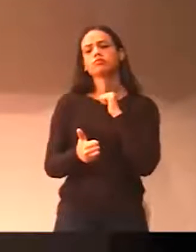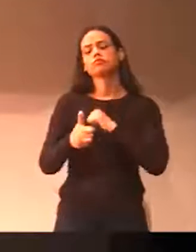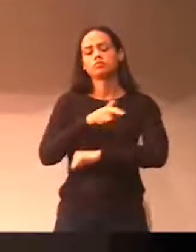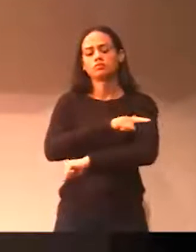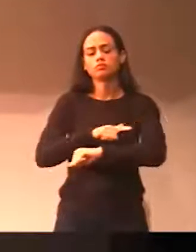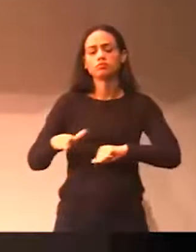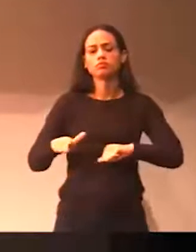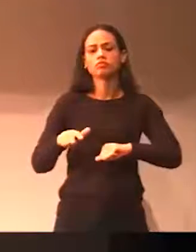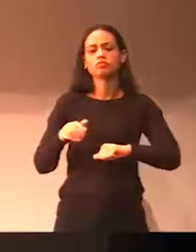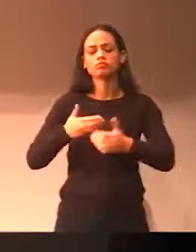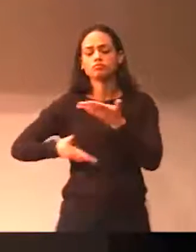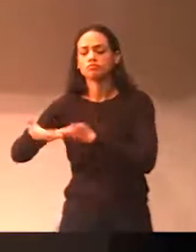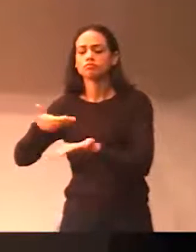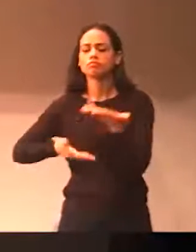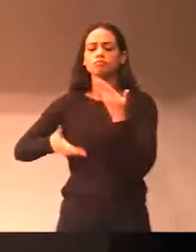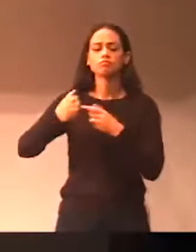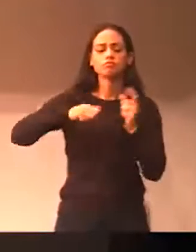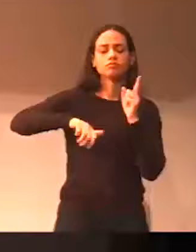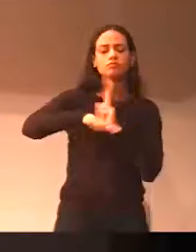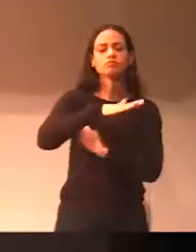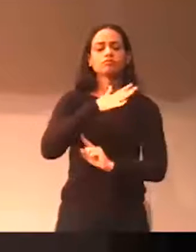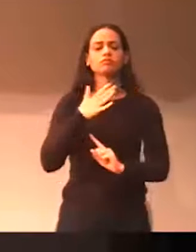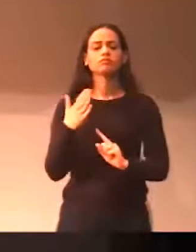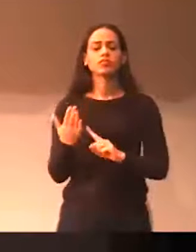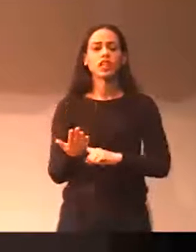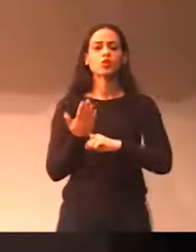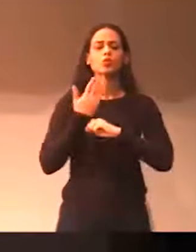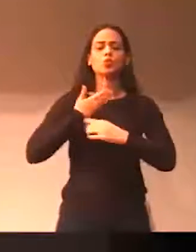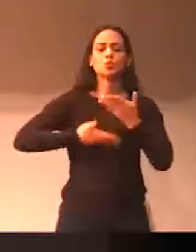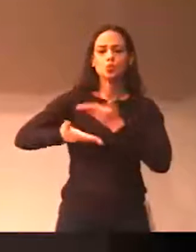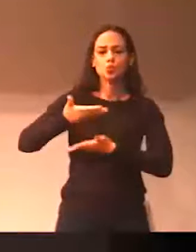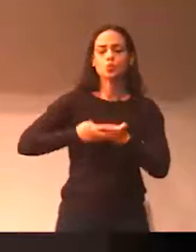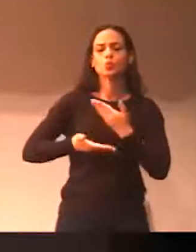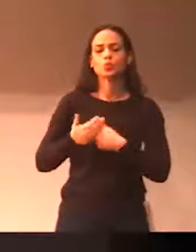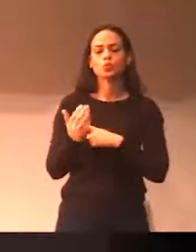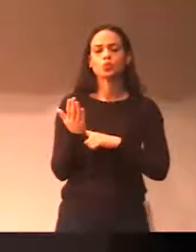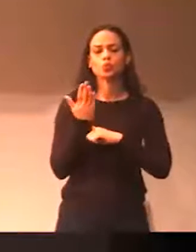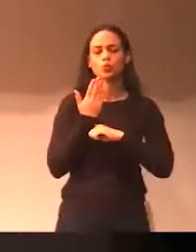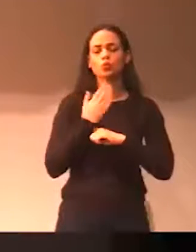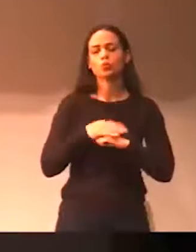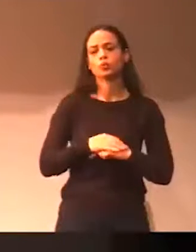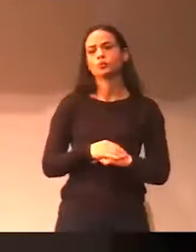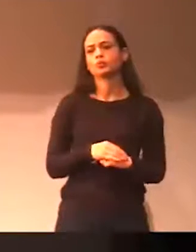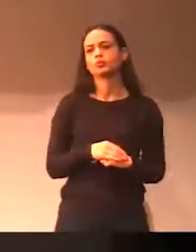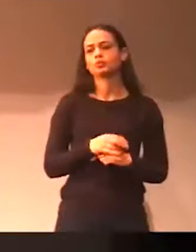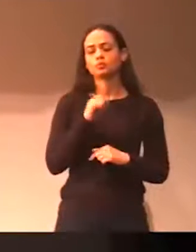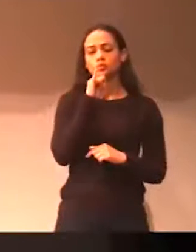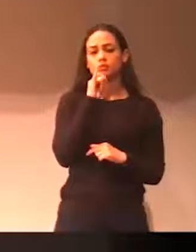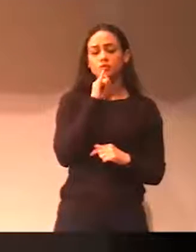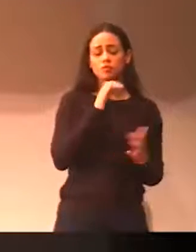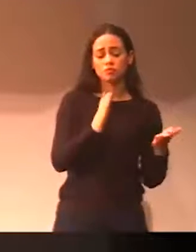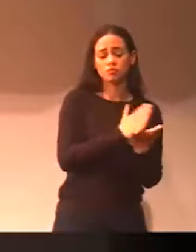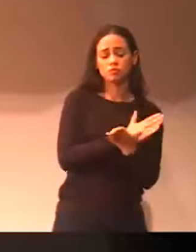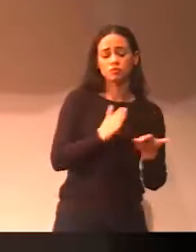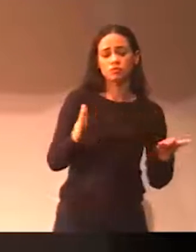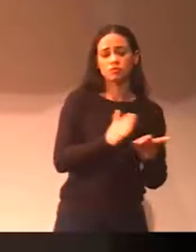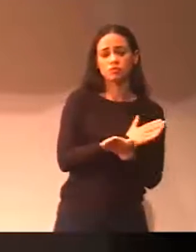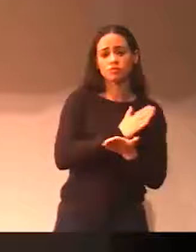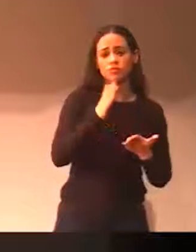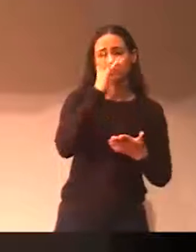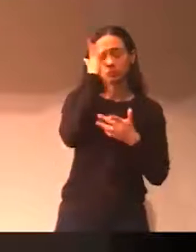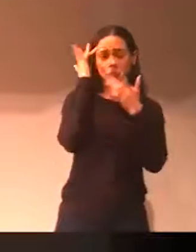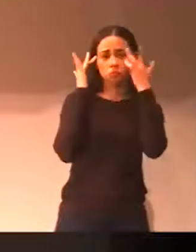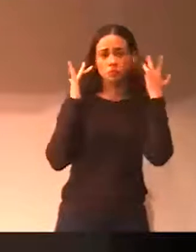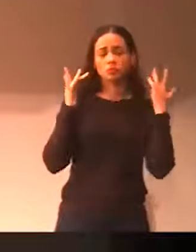Infelizmente, existem pessoas que só vão poder ter uma diversão, só vão ter um lazer se eles forem